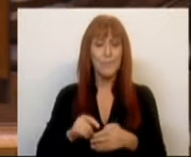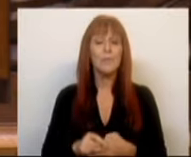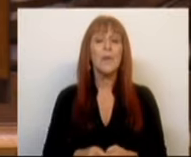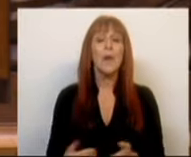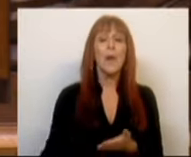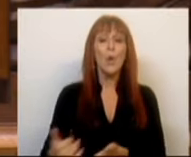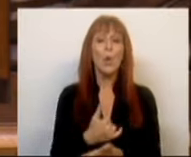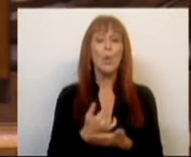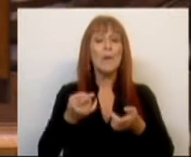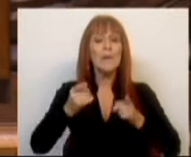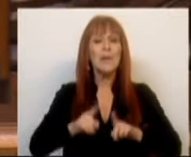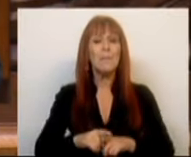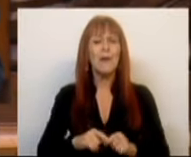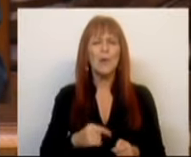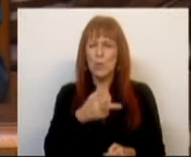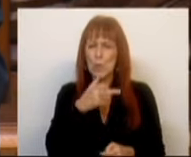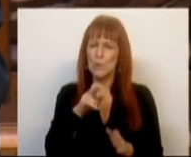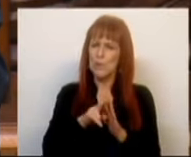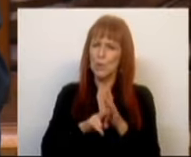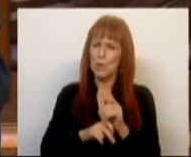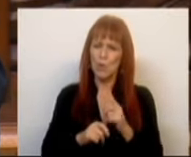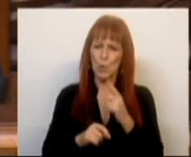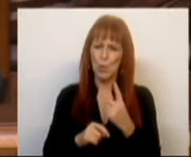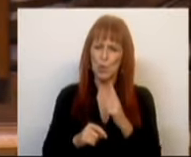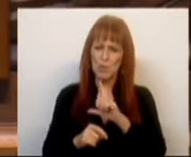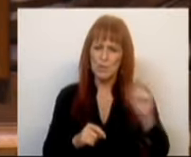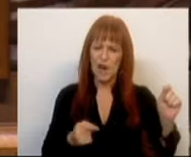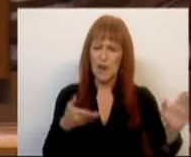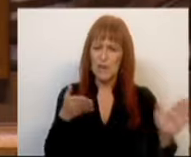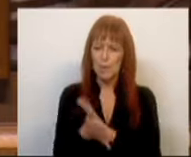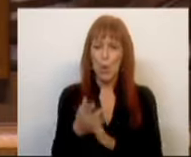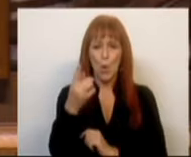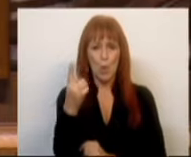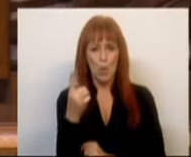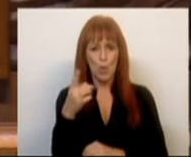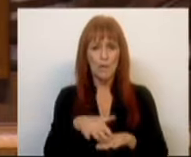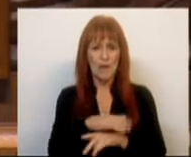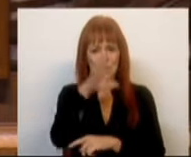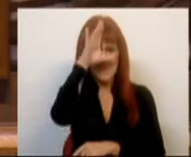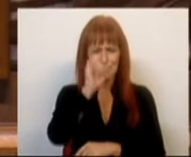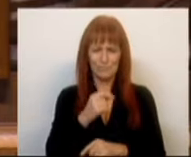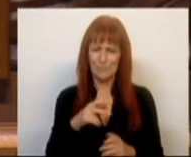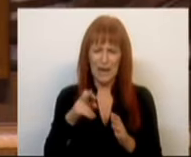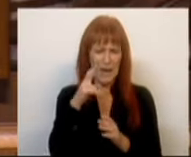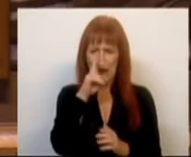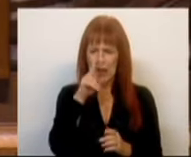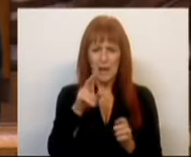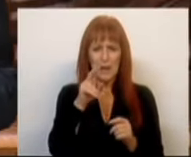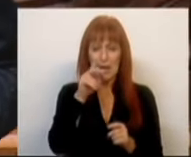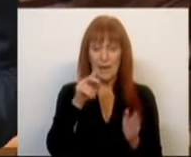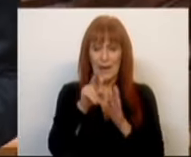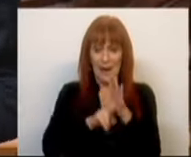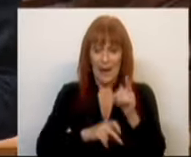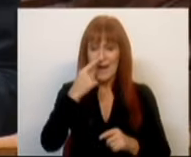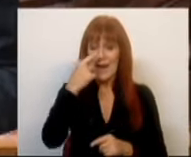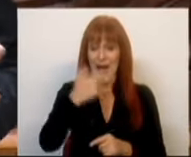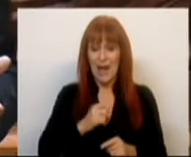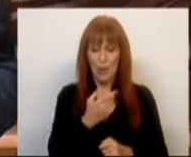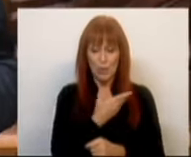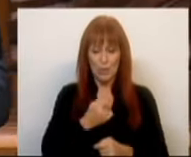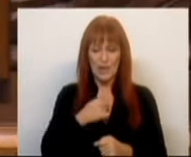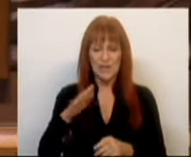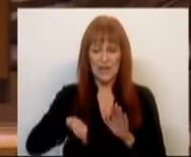Recupera também a infame regra do SAI 1 entra 1 na função pública, uma regra errada do passado e que a direita quer